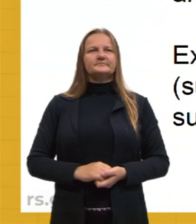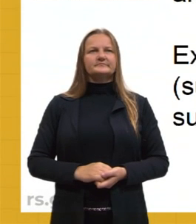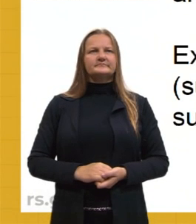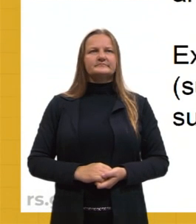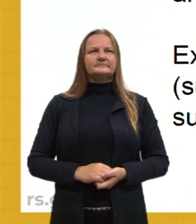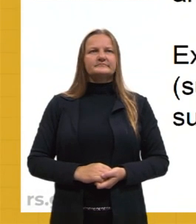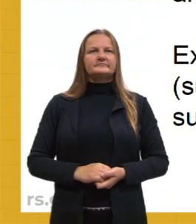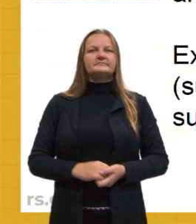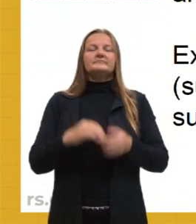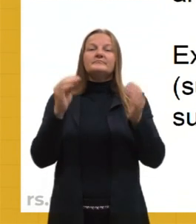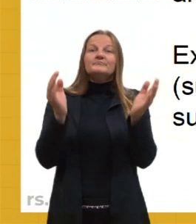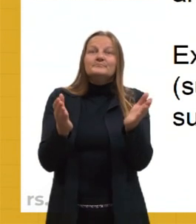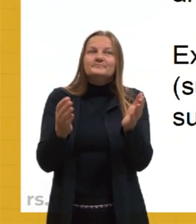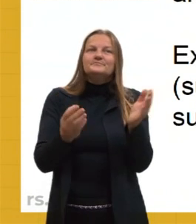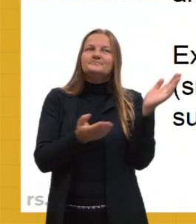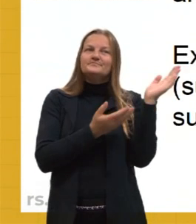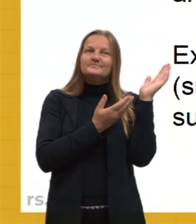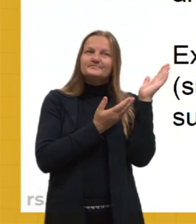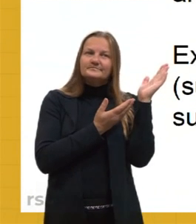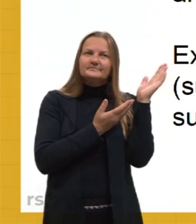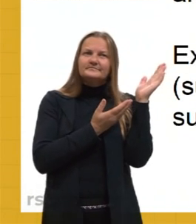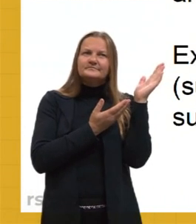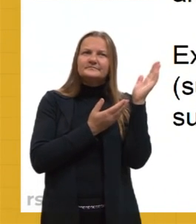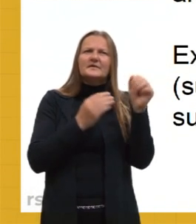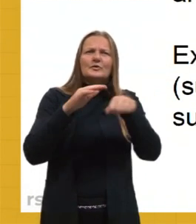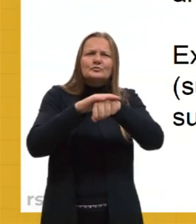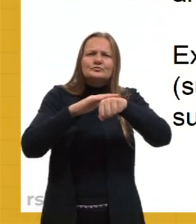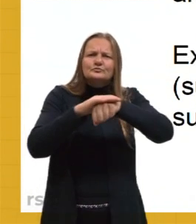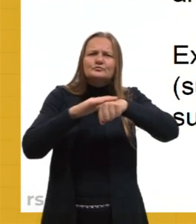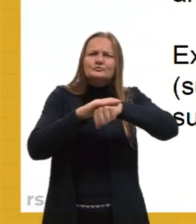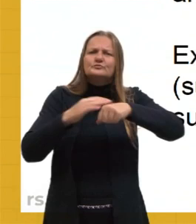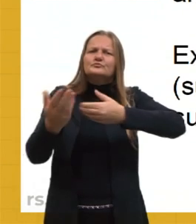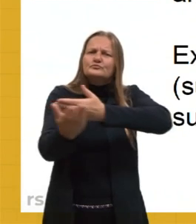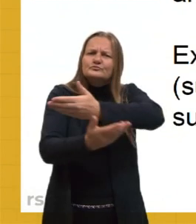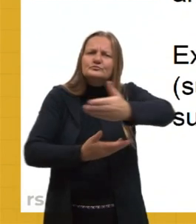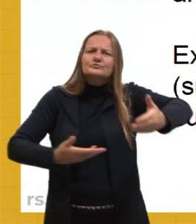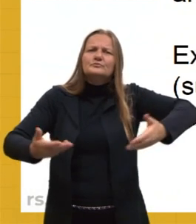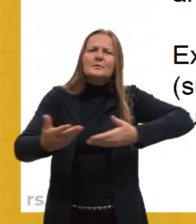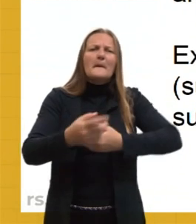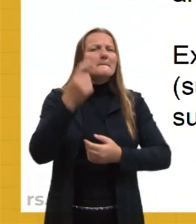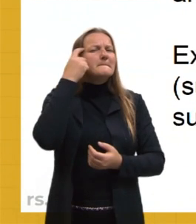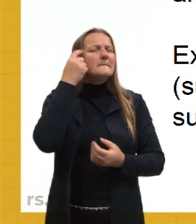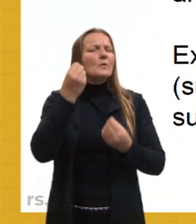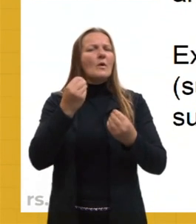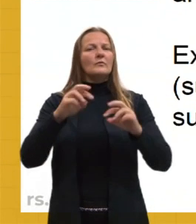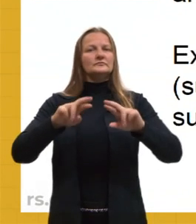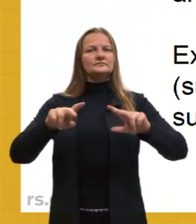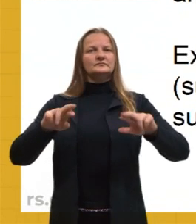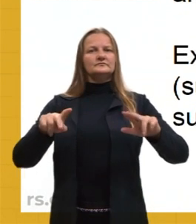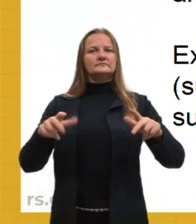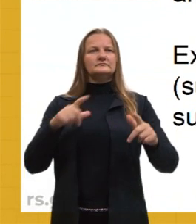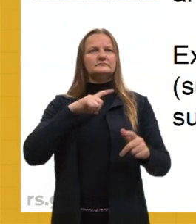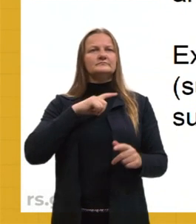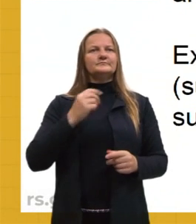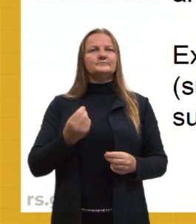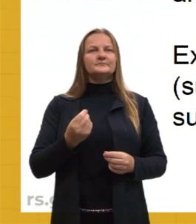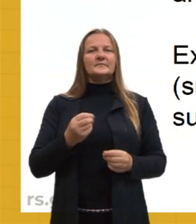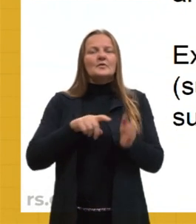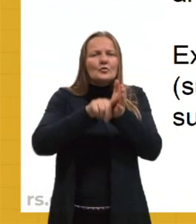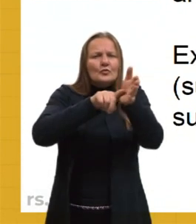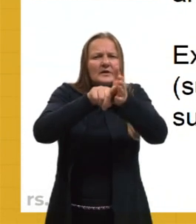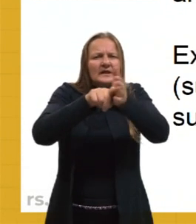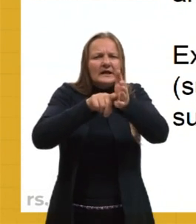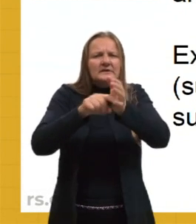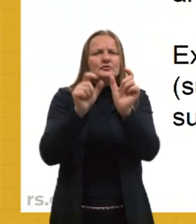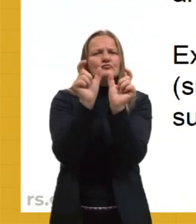Aqui eu começo, então, essa conversa com vocês para a gente pensar qual é a diferença entre uma análise